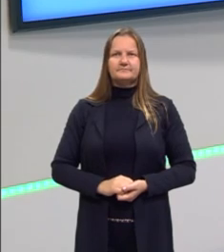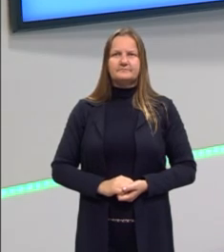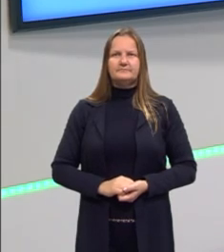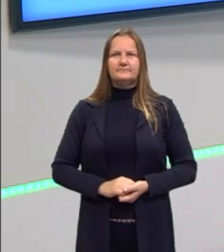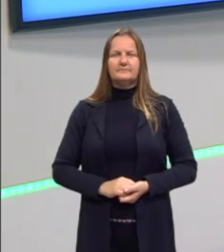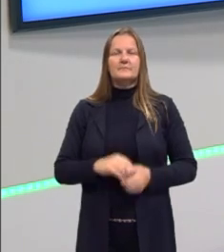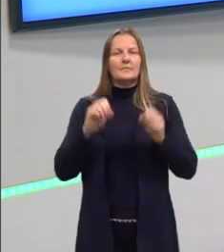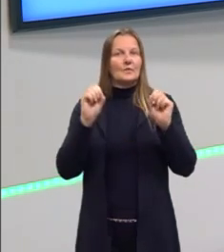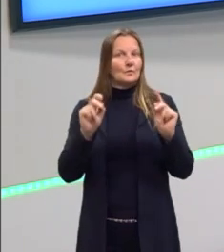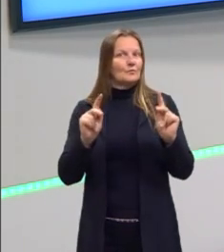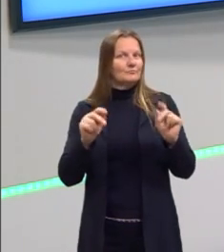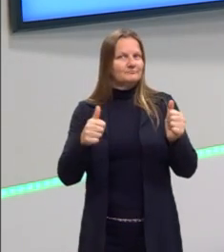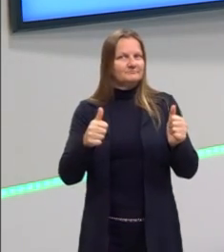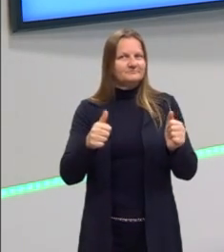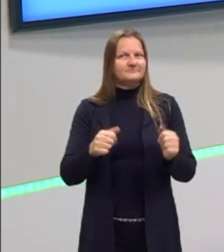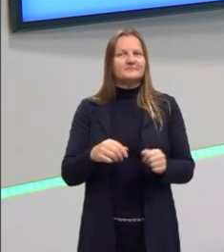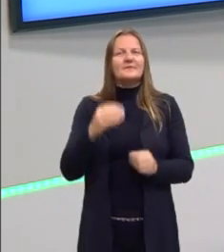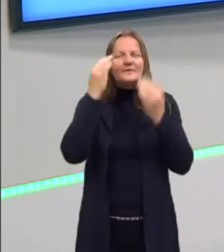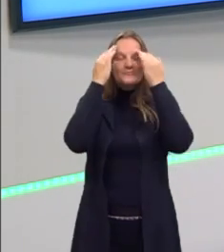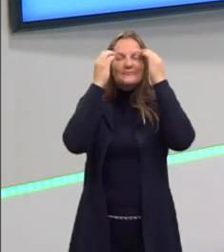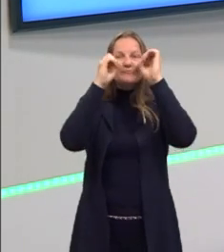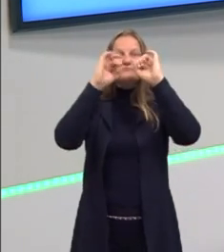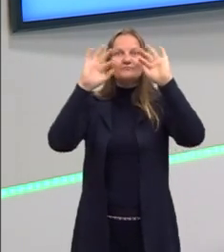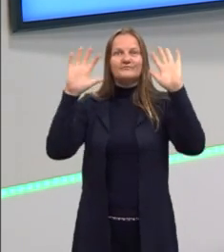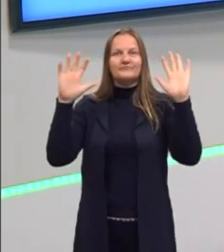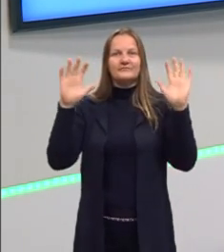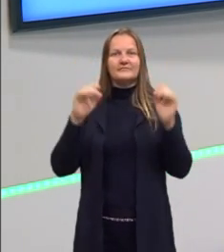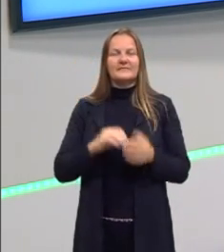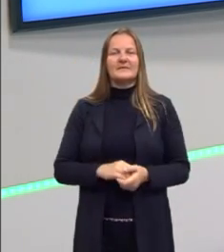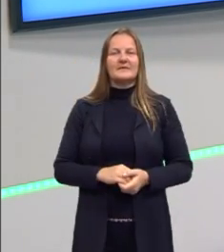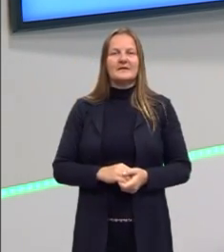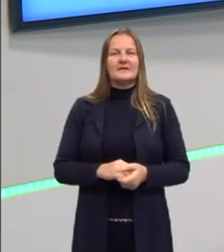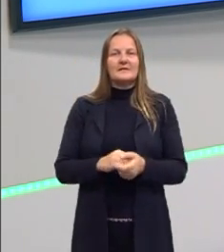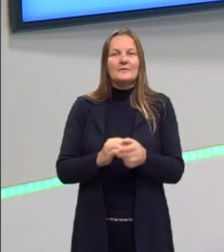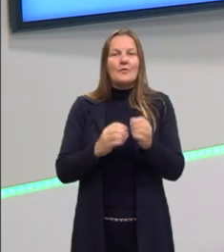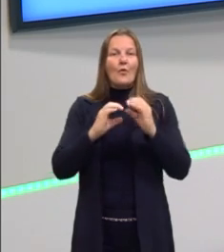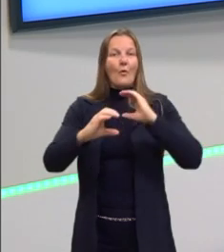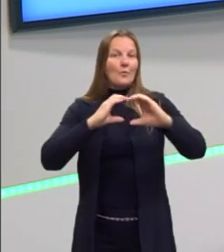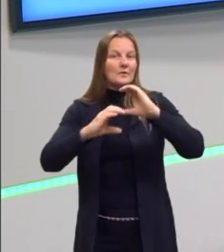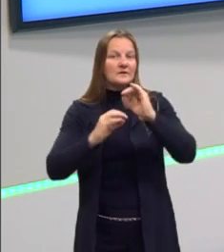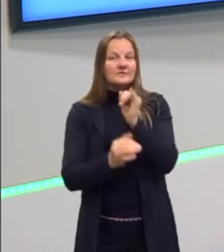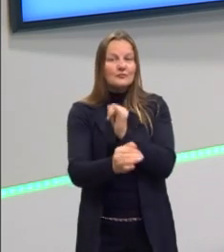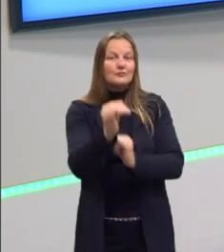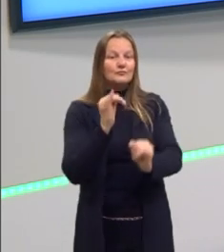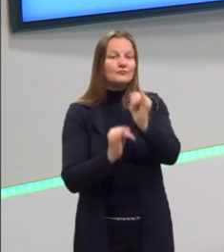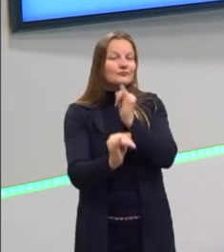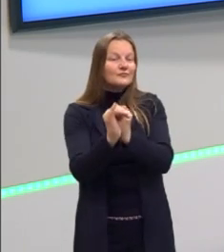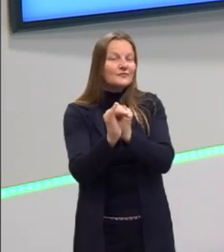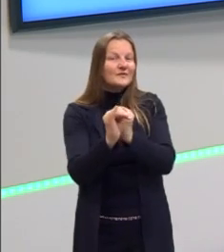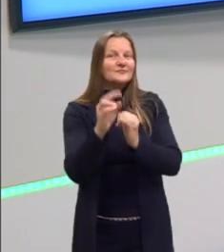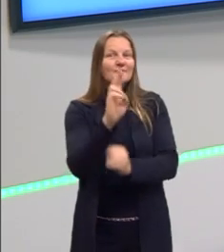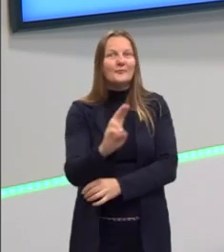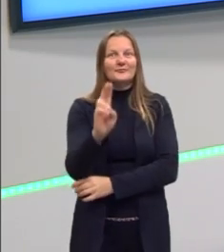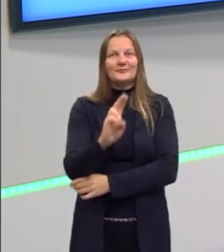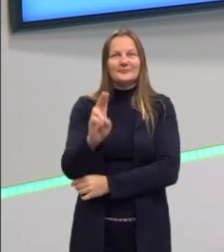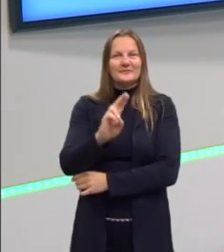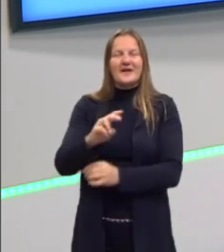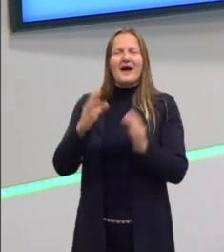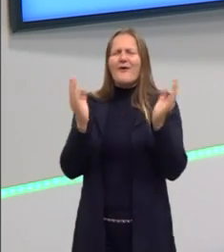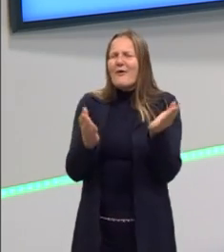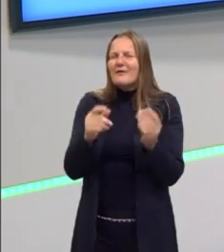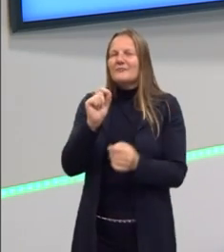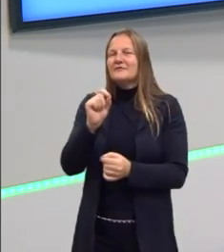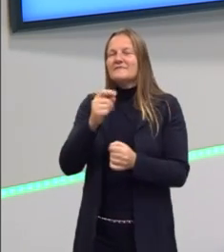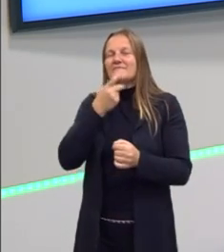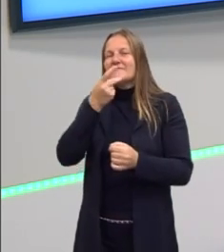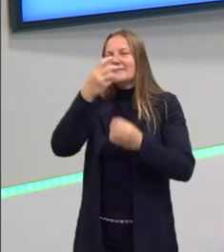Ok, a gente já entendeu o que é esse needspeak, essa comunicação, esse internetês. Agora, o que se